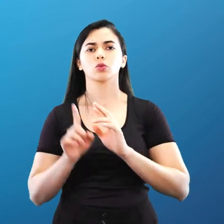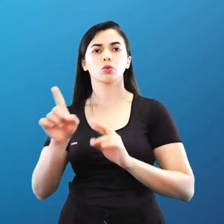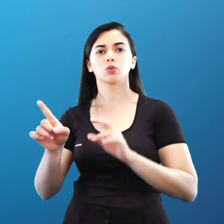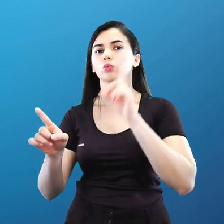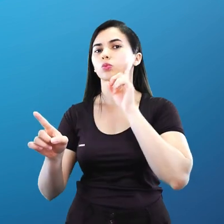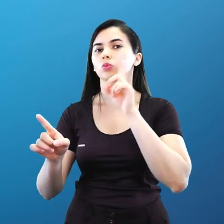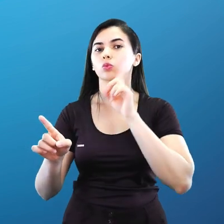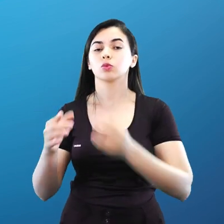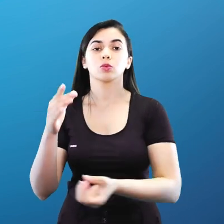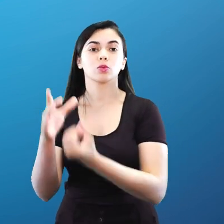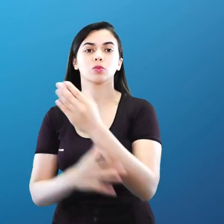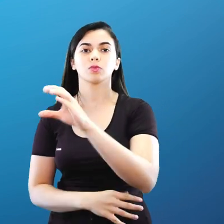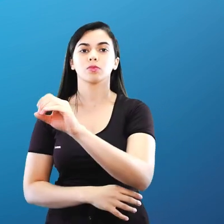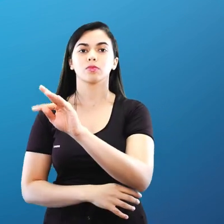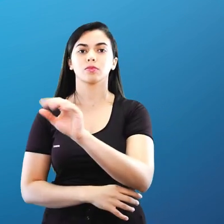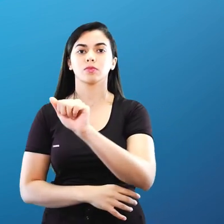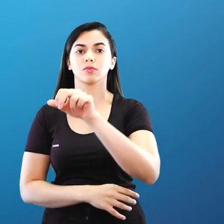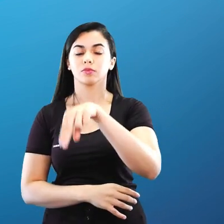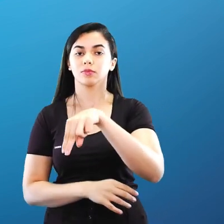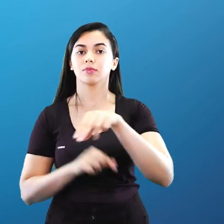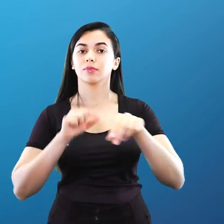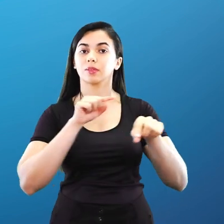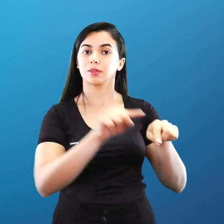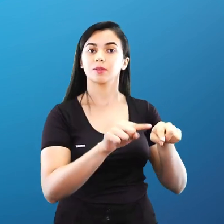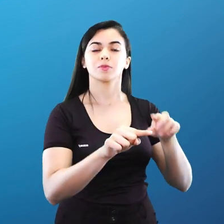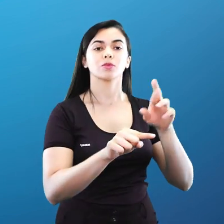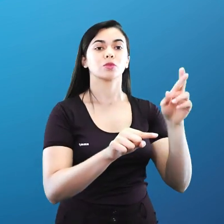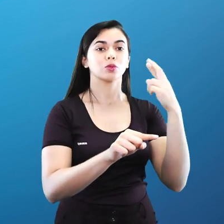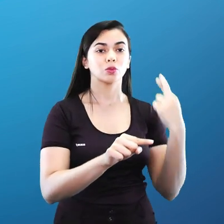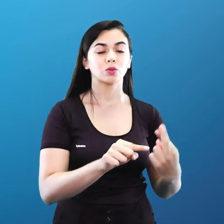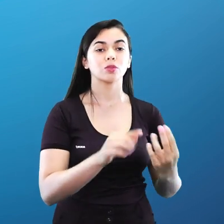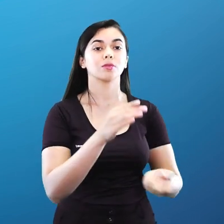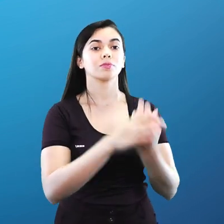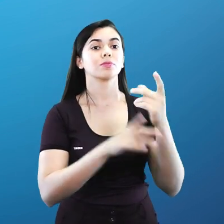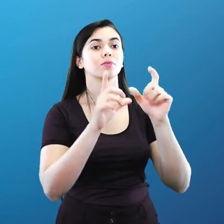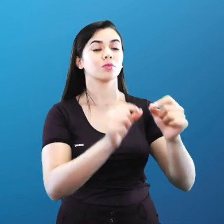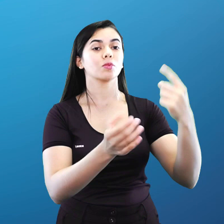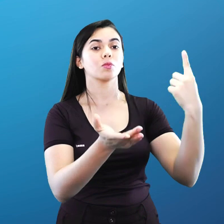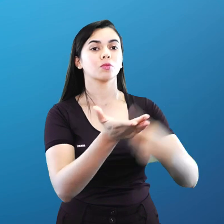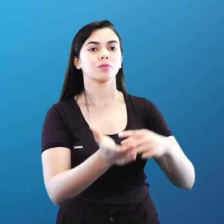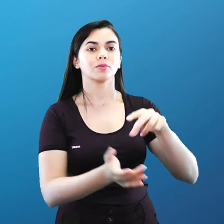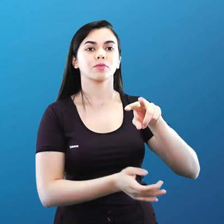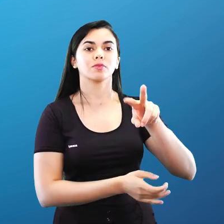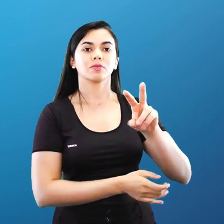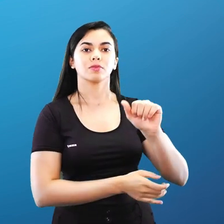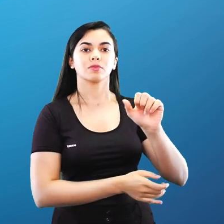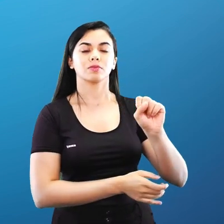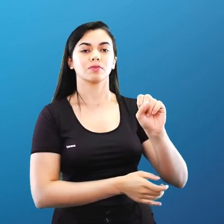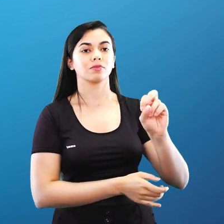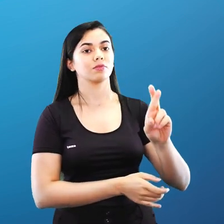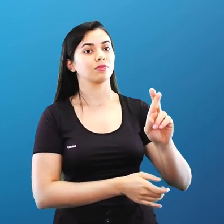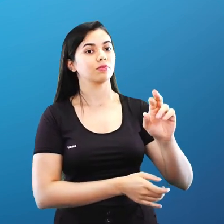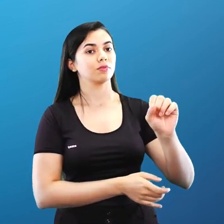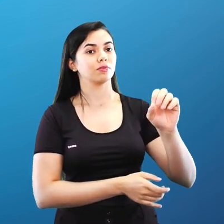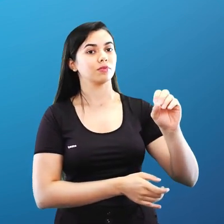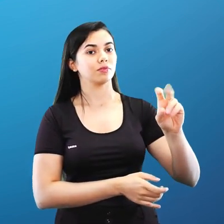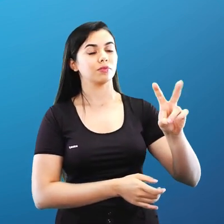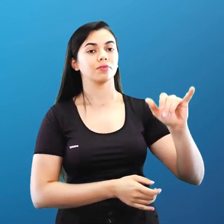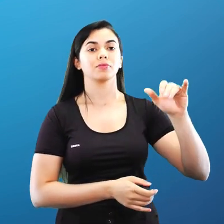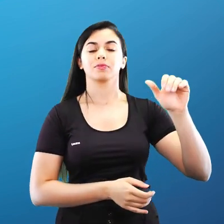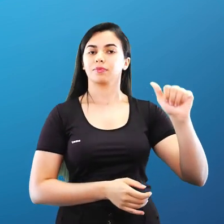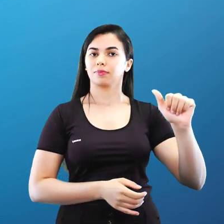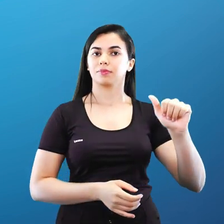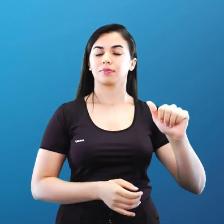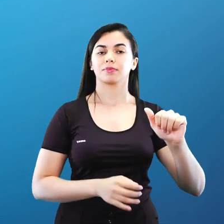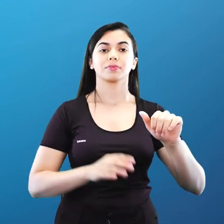pelos Estados Unidos. A organização do Tratado do Atlântico Norte, né, que a OTAN é uma aliança, em